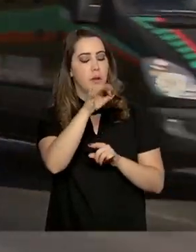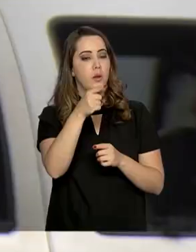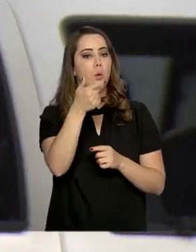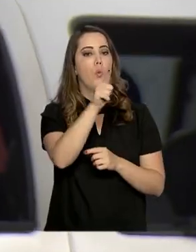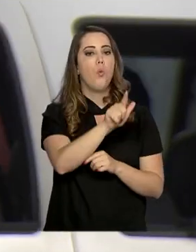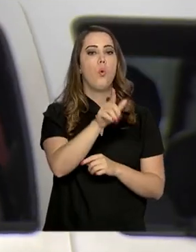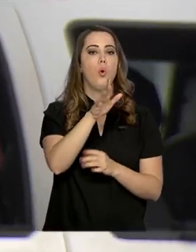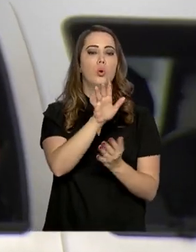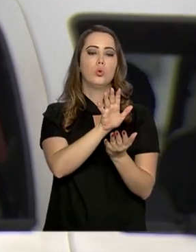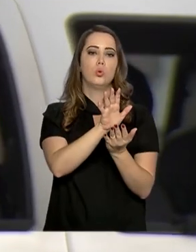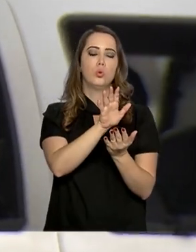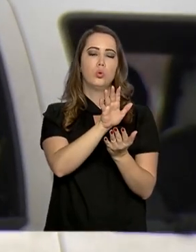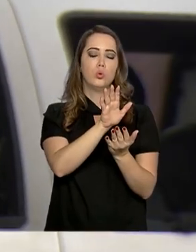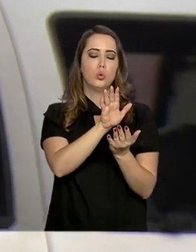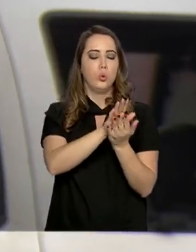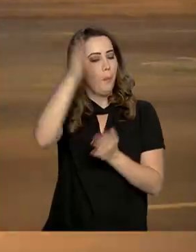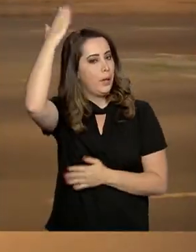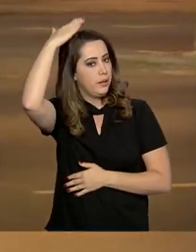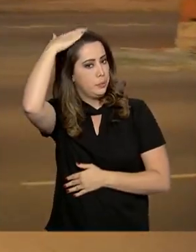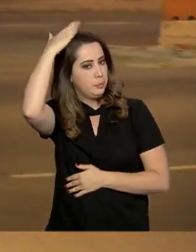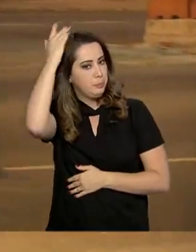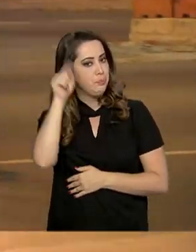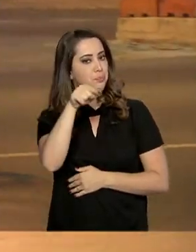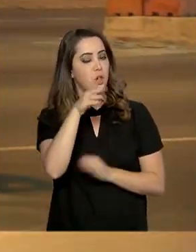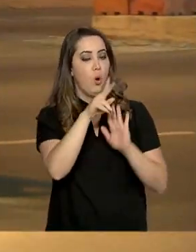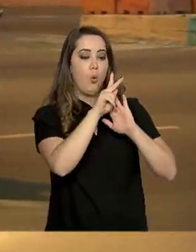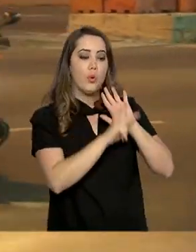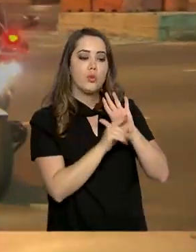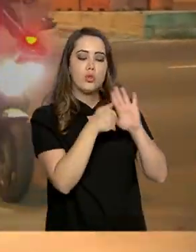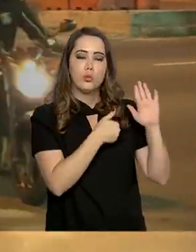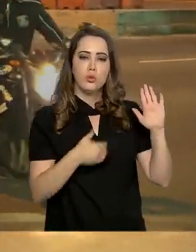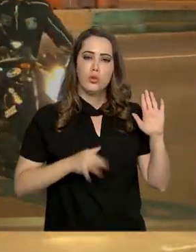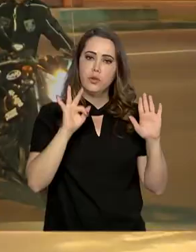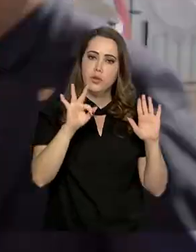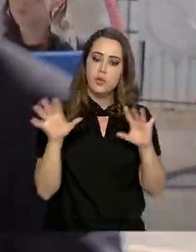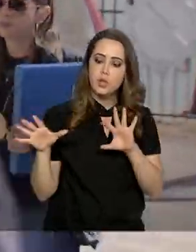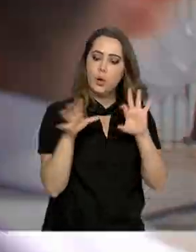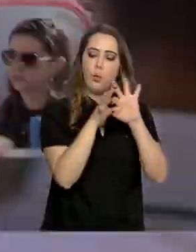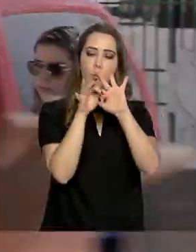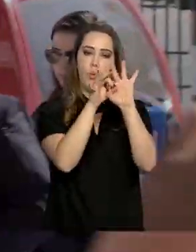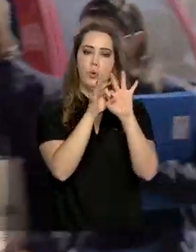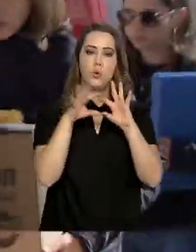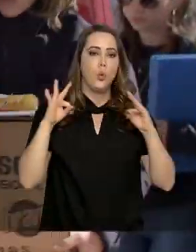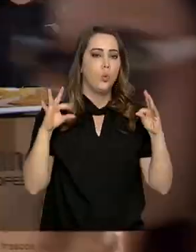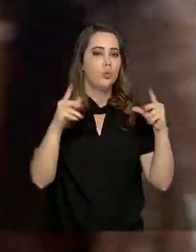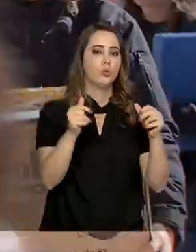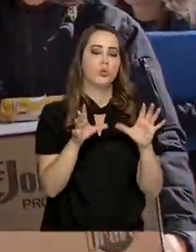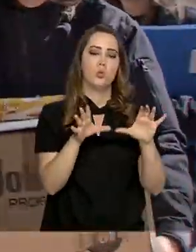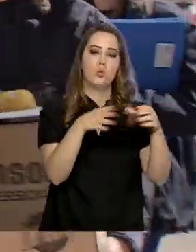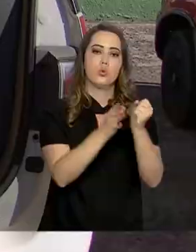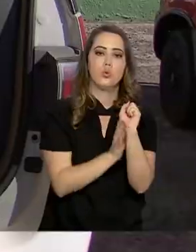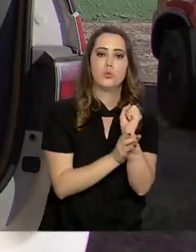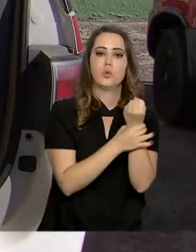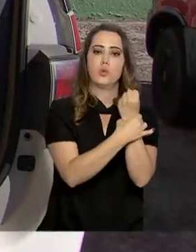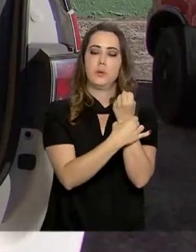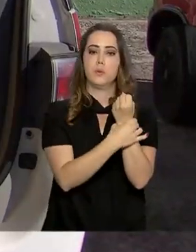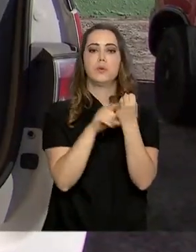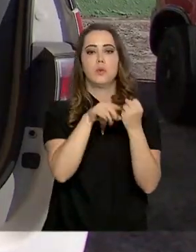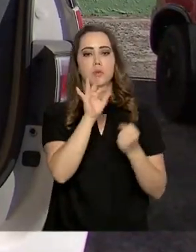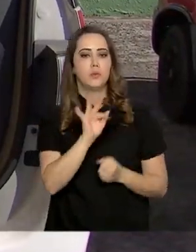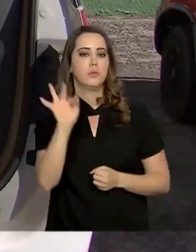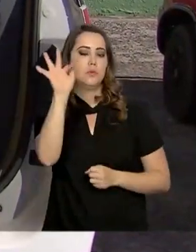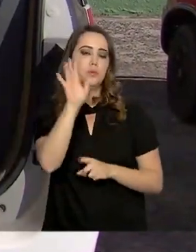Paraná. O projeto Em Frente Brasil propõe uma força-tarefa em conjunto com todos os agentes de segurança